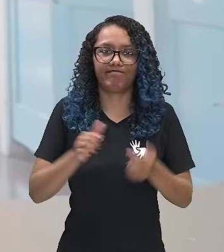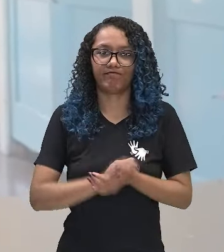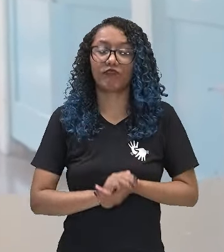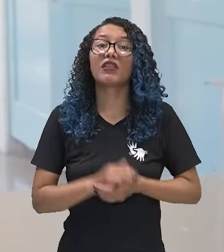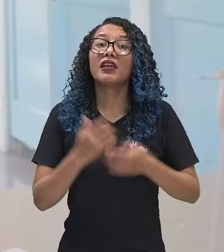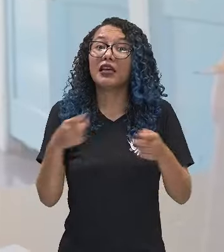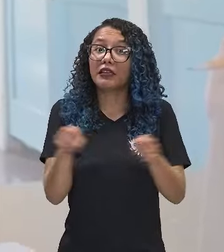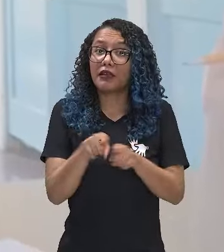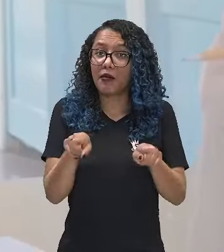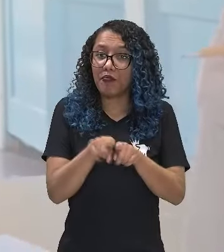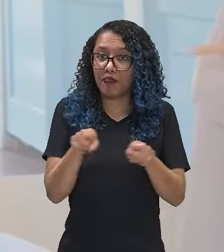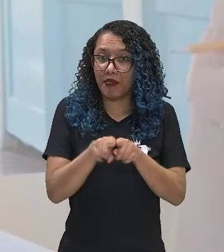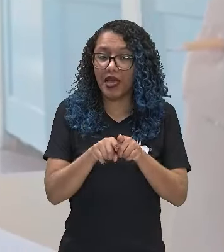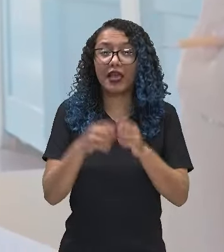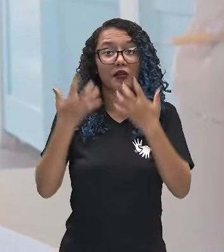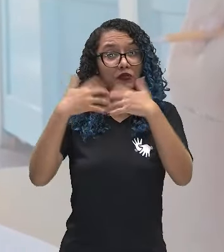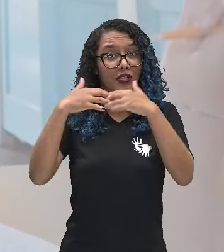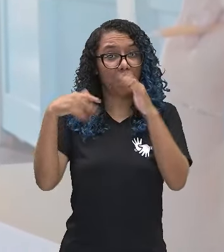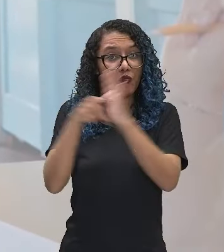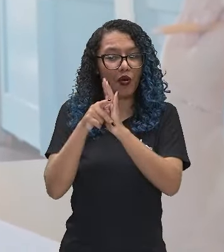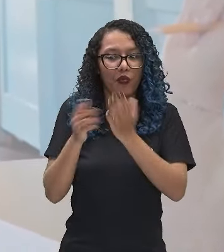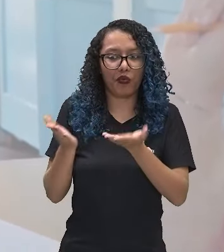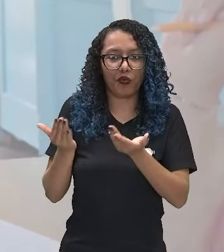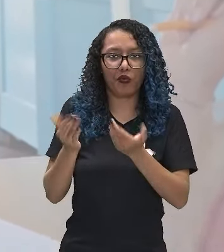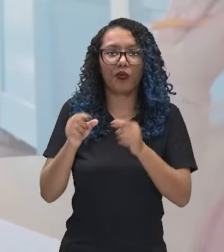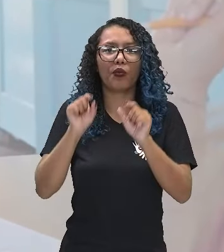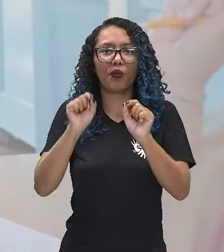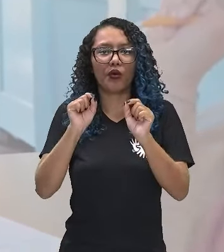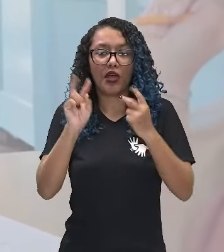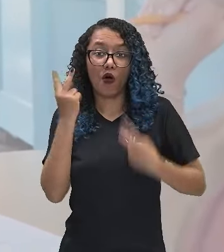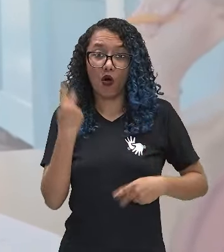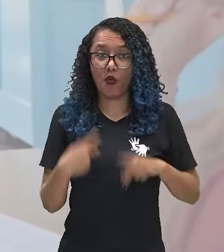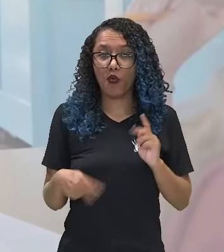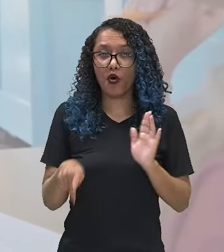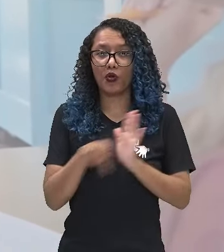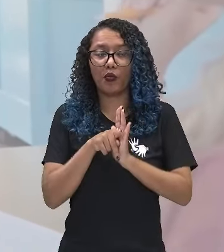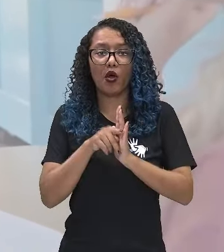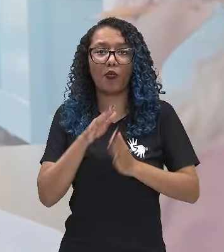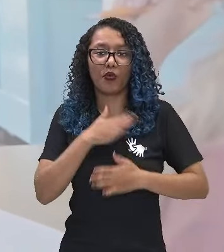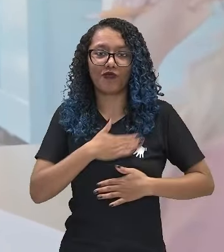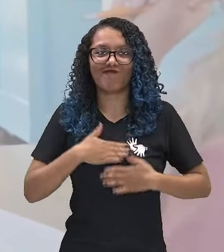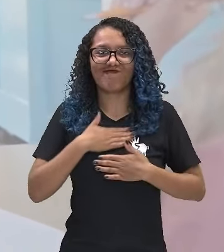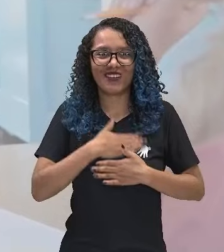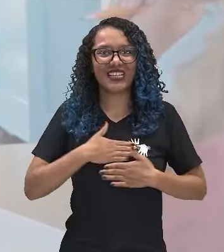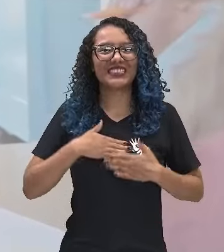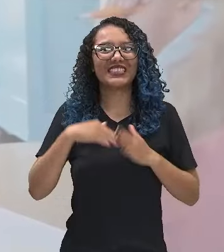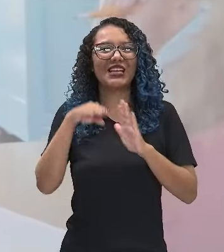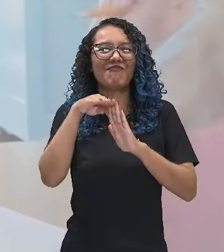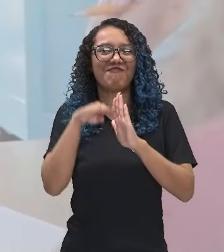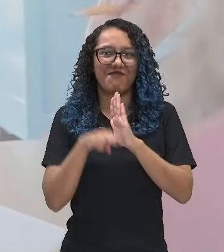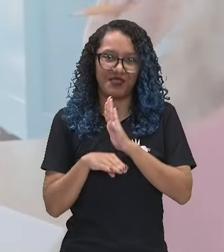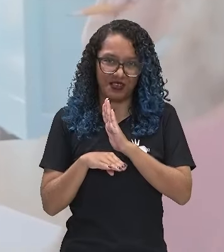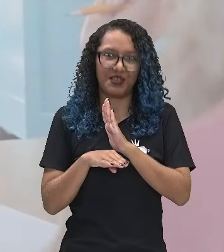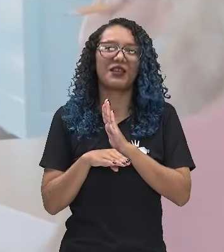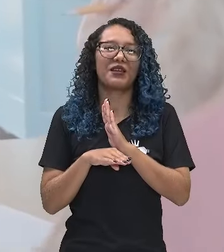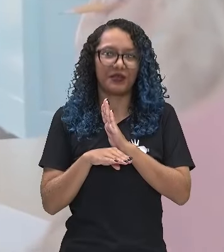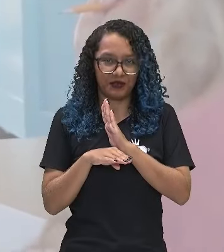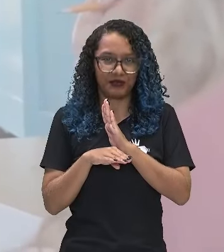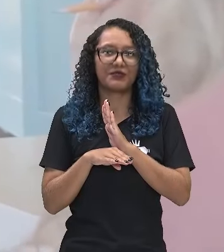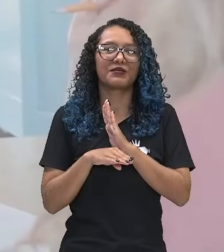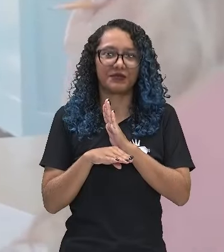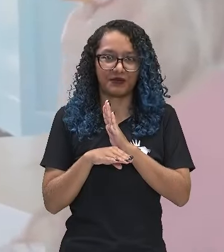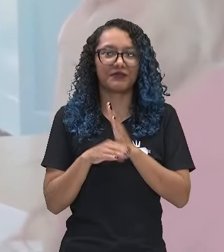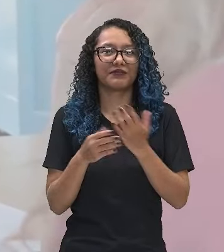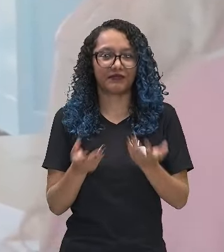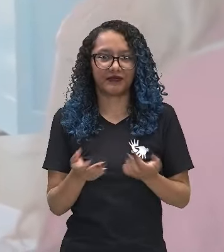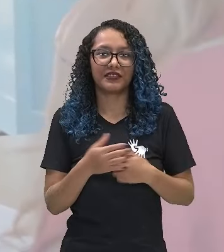emoções, o cérebro adolescente contém níveis mais baixos de serotonina e dopamina, que são neurotransmissores